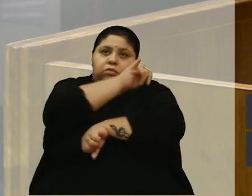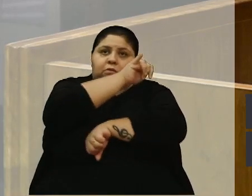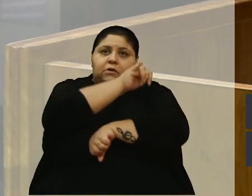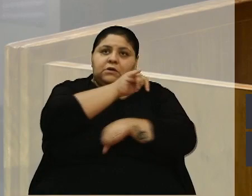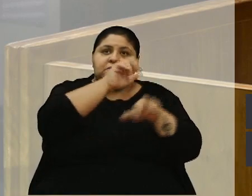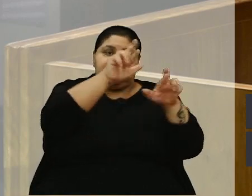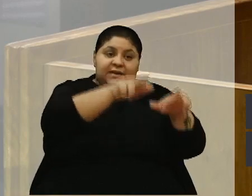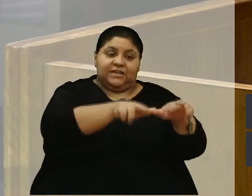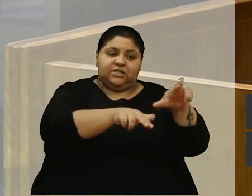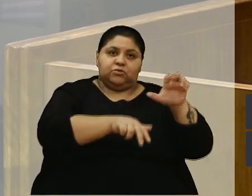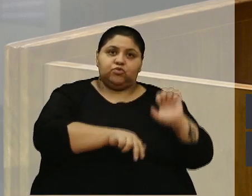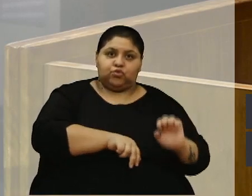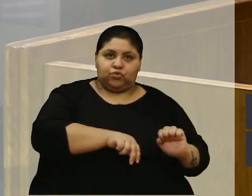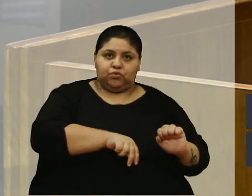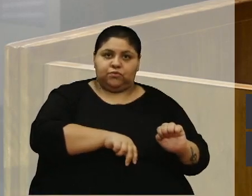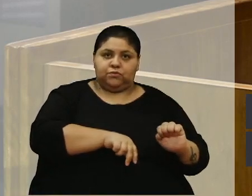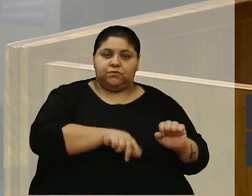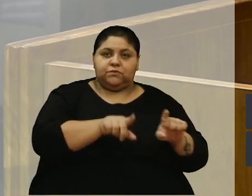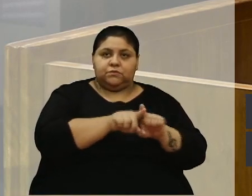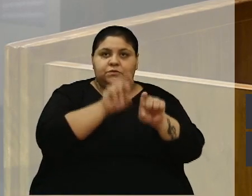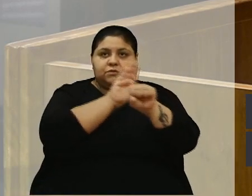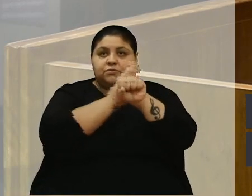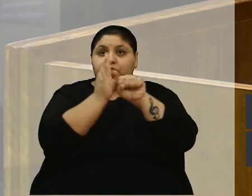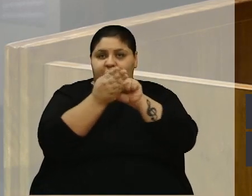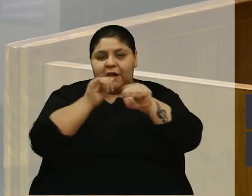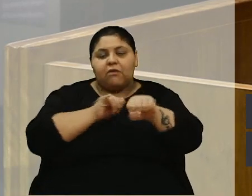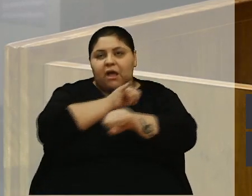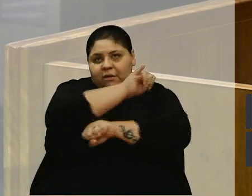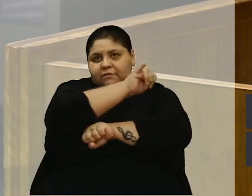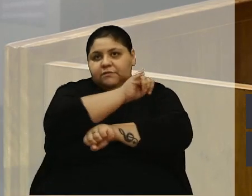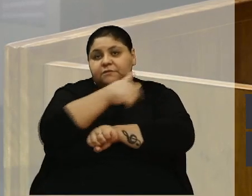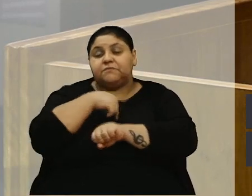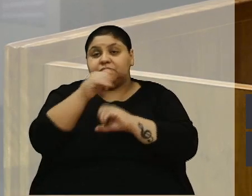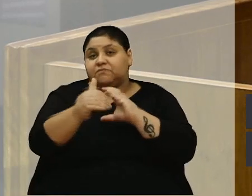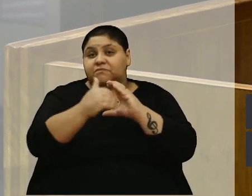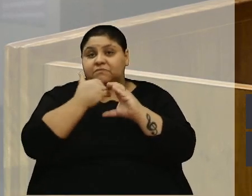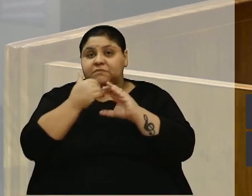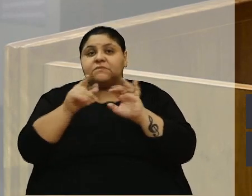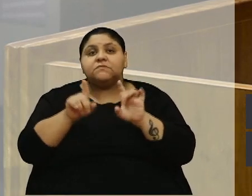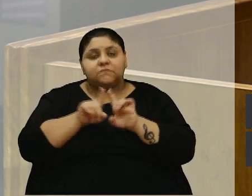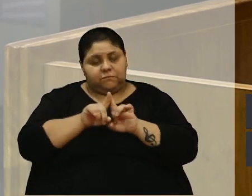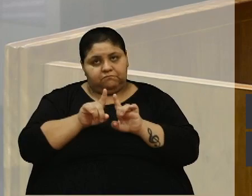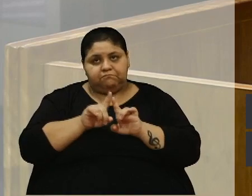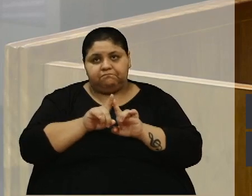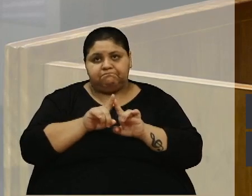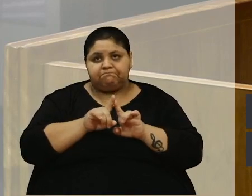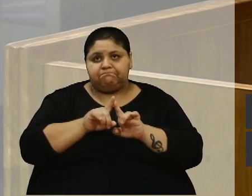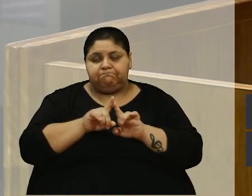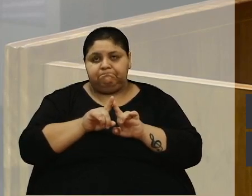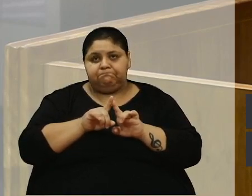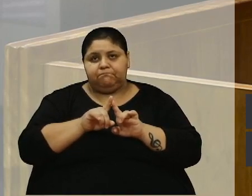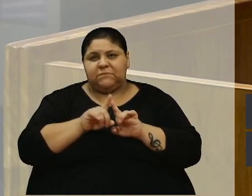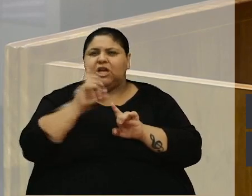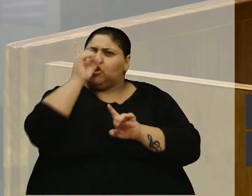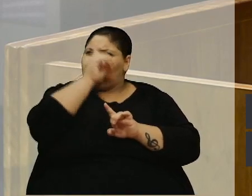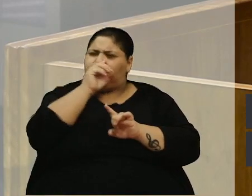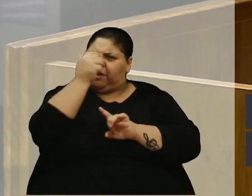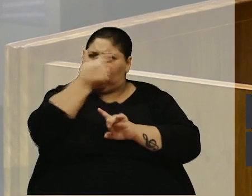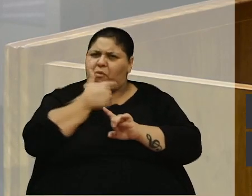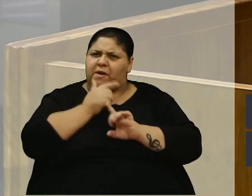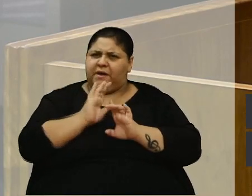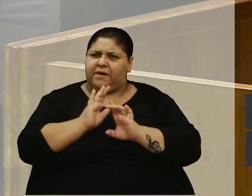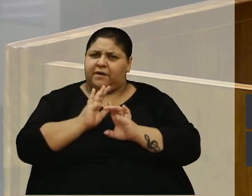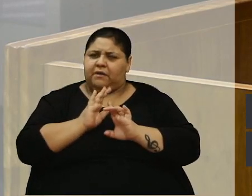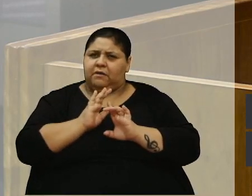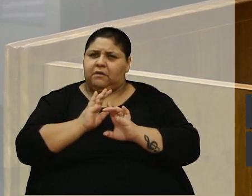região sul também, né? No bairro aeroporto. Eu recebi isso também domingo, se eu não me engano, do